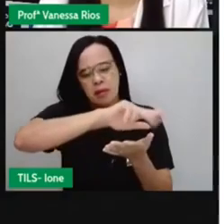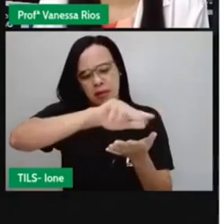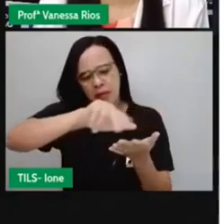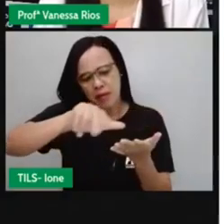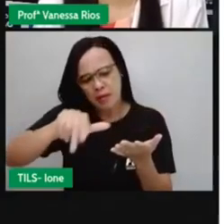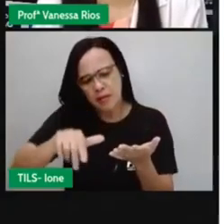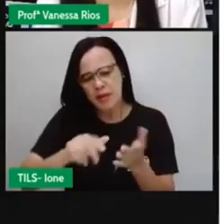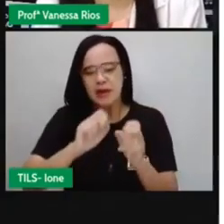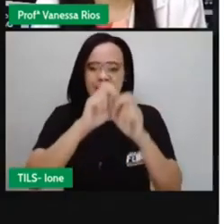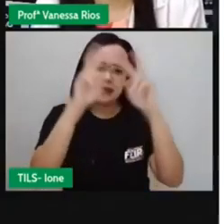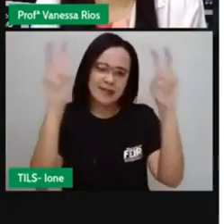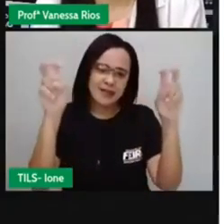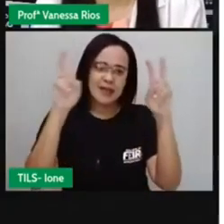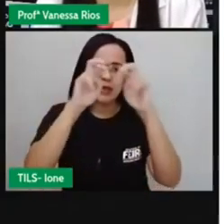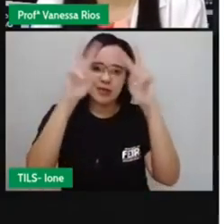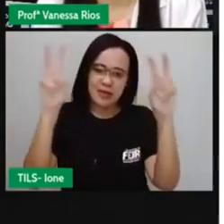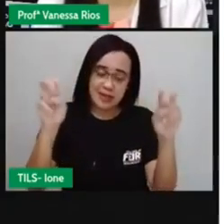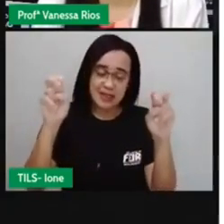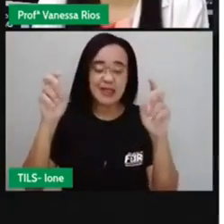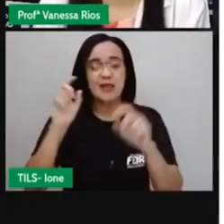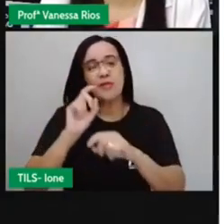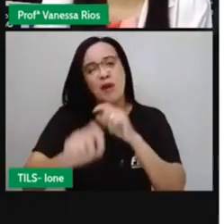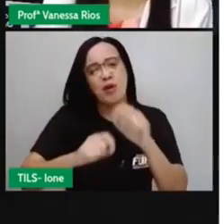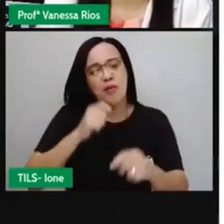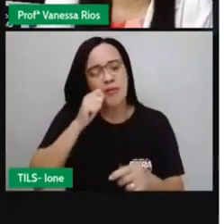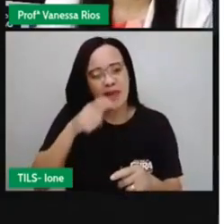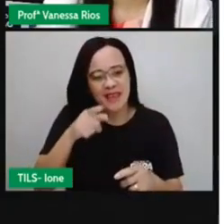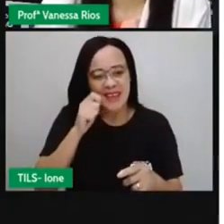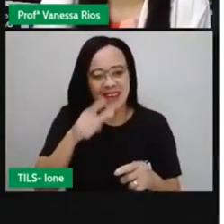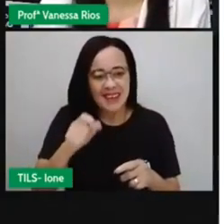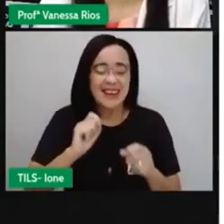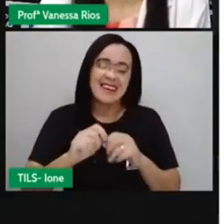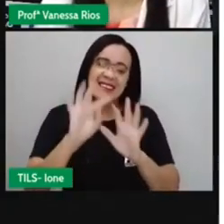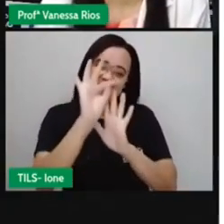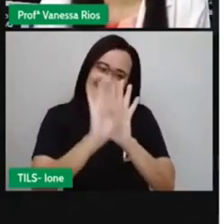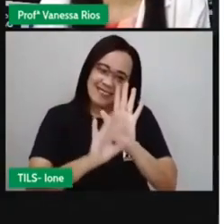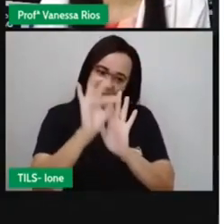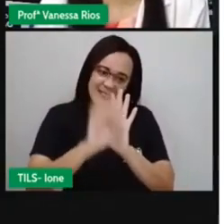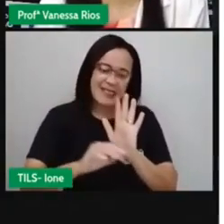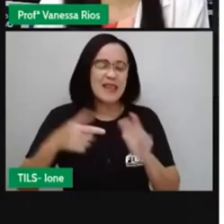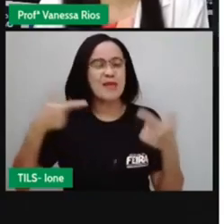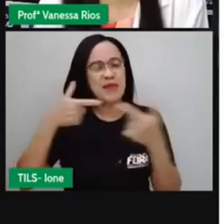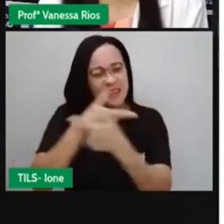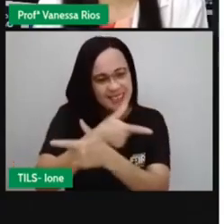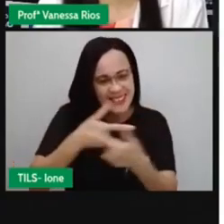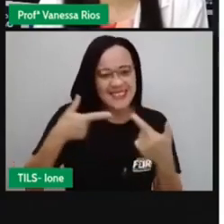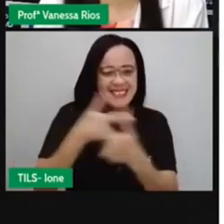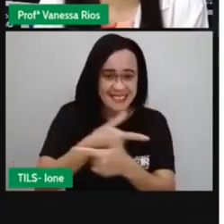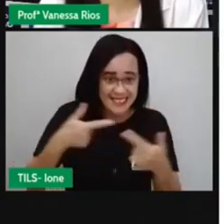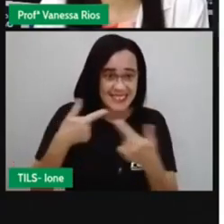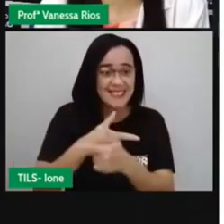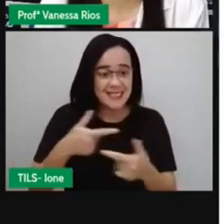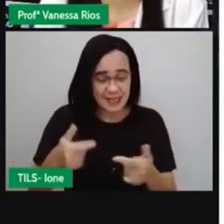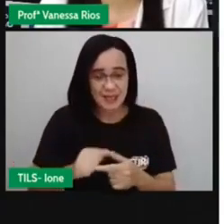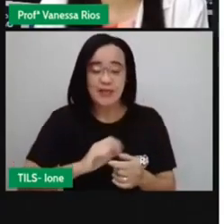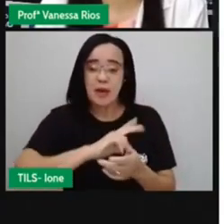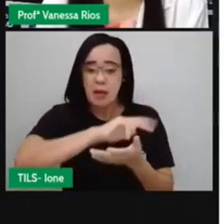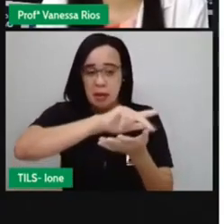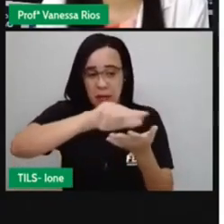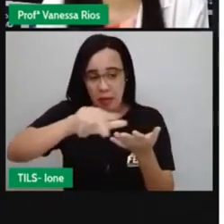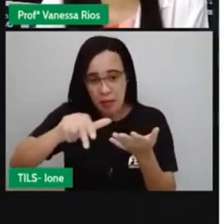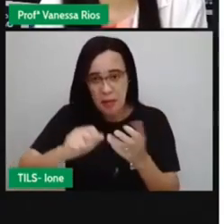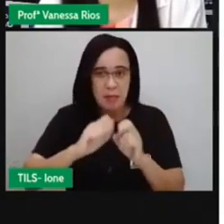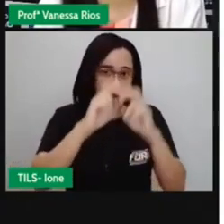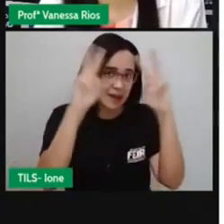usando aí humor, usando termos engraçados, pra nos fazer refletir sobre diversos assuntos.